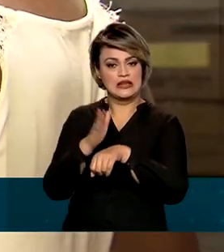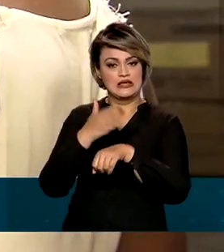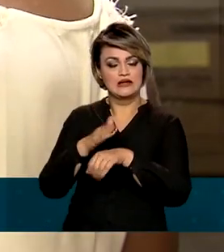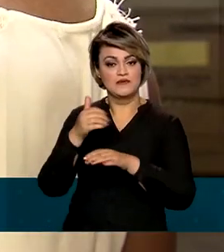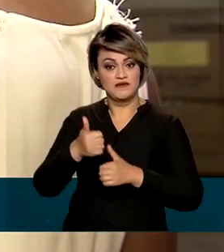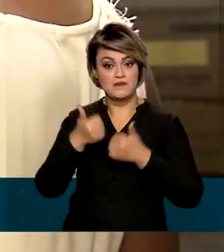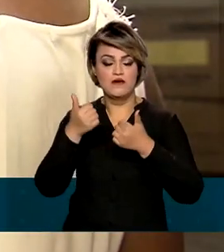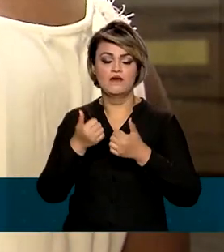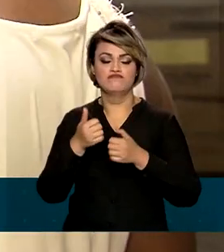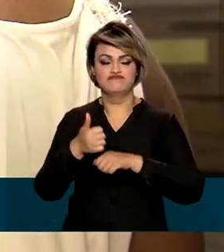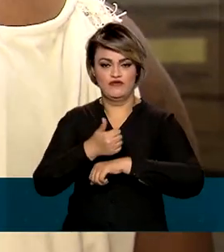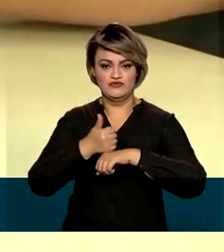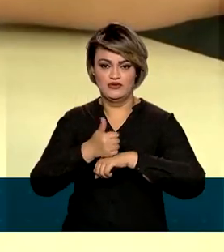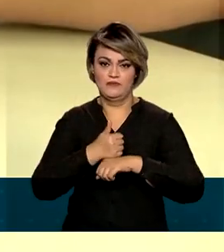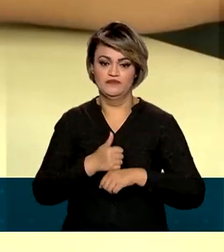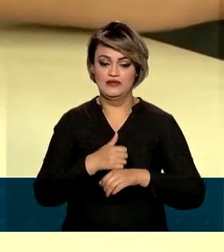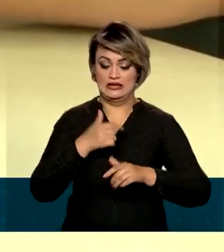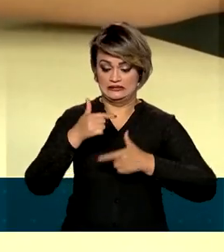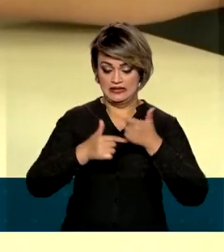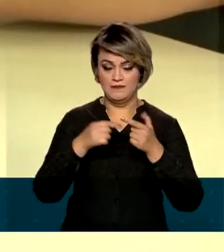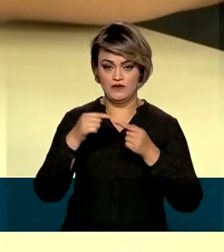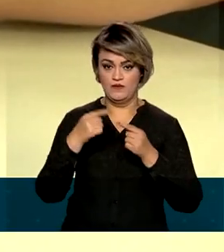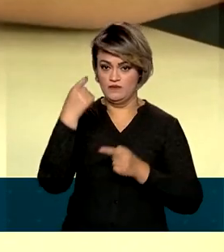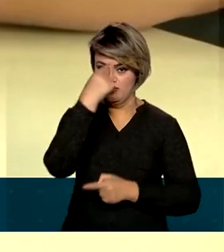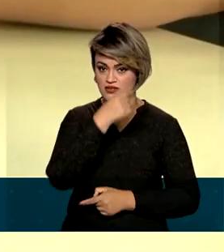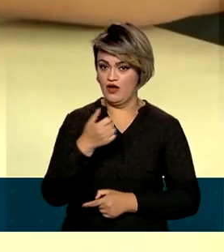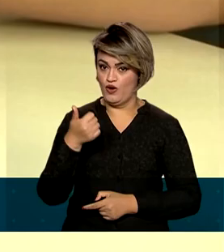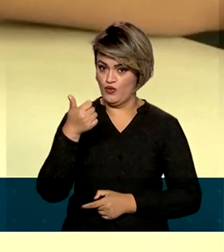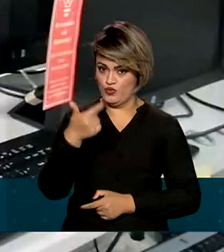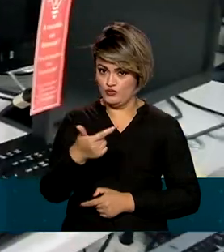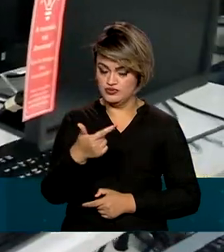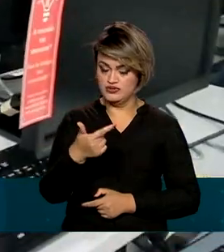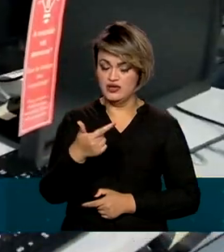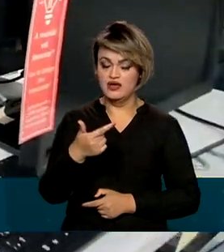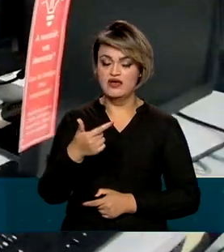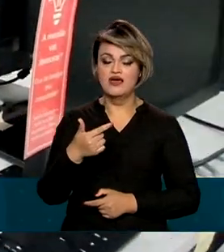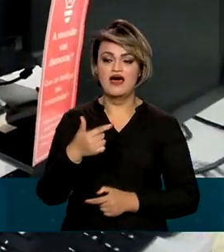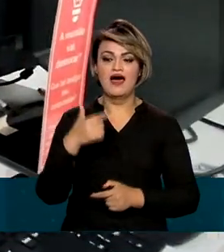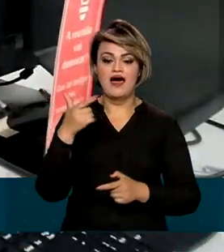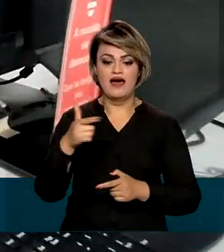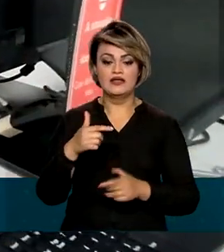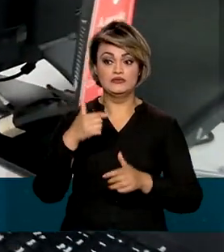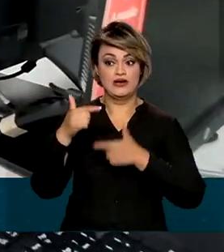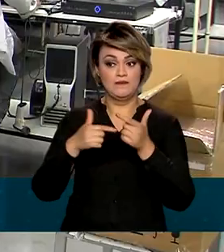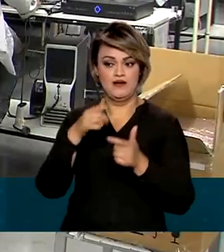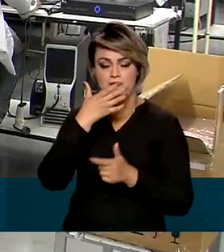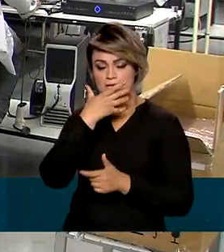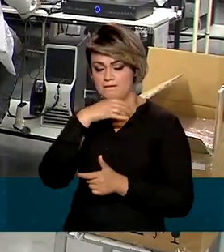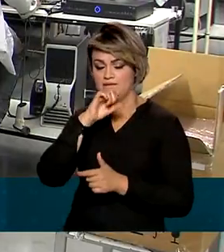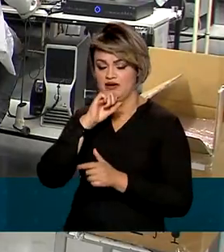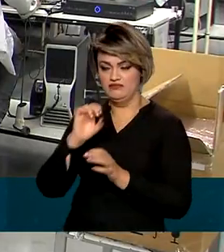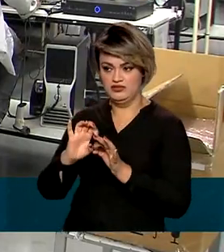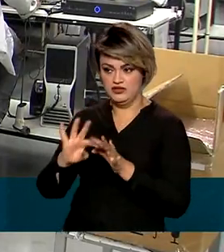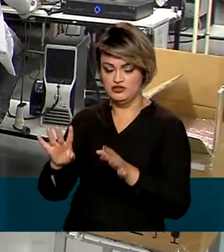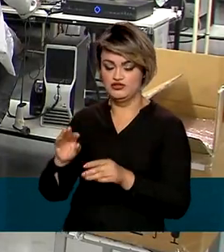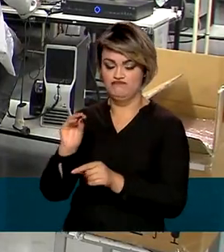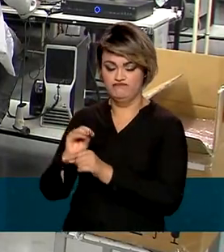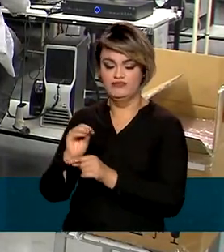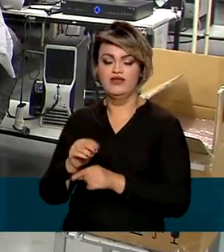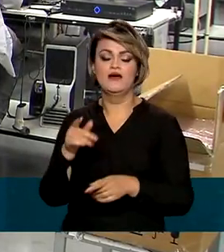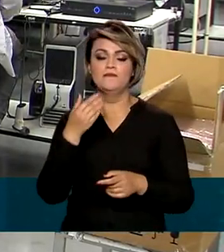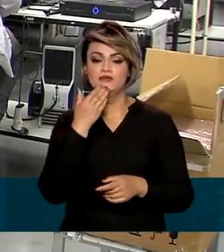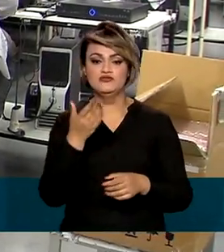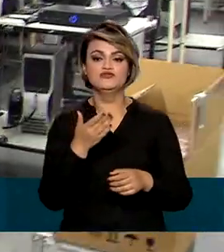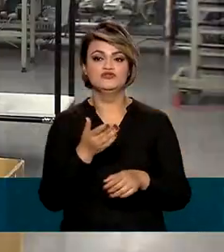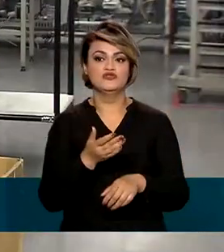implementar a jornada de 12 horas trabalhadas por 36 de descanso quando a atividade do pai permitir, antecipação de férias